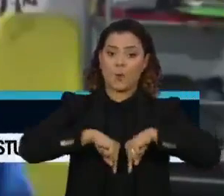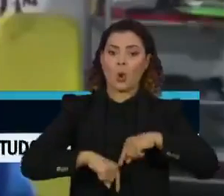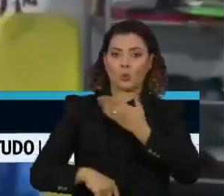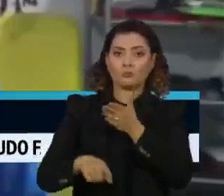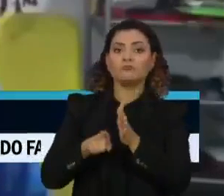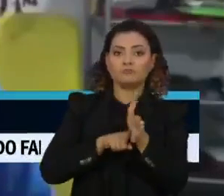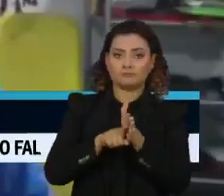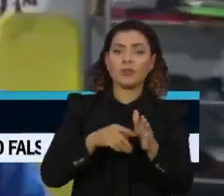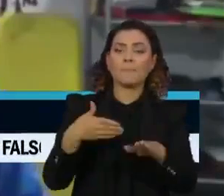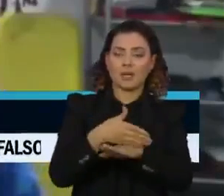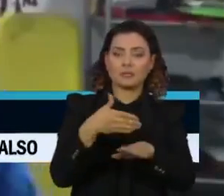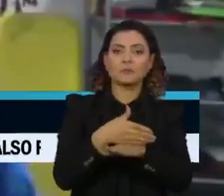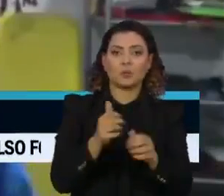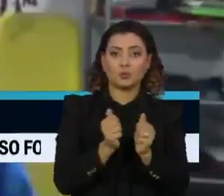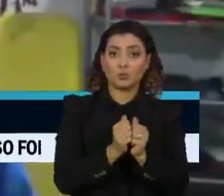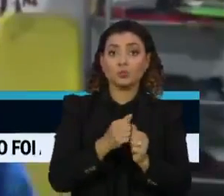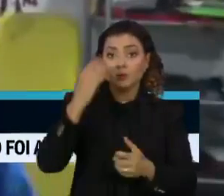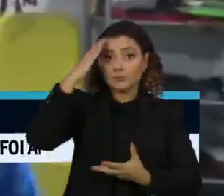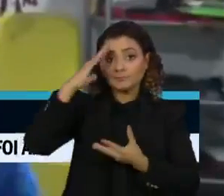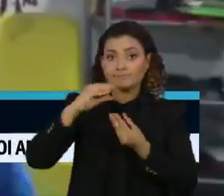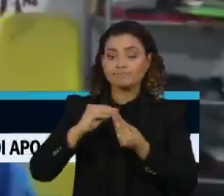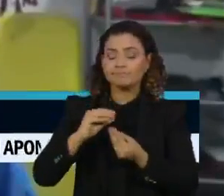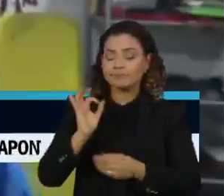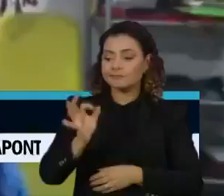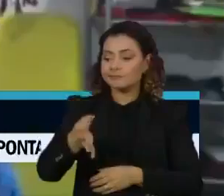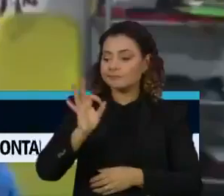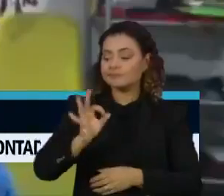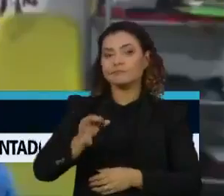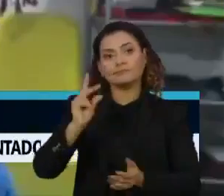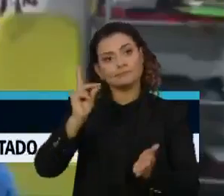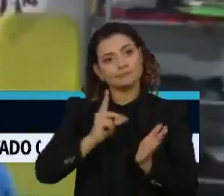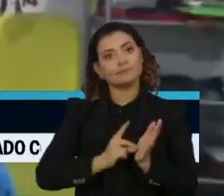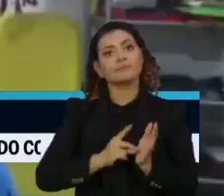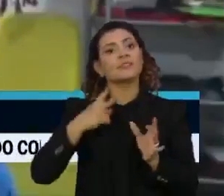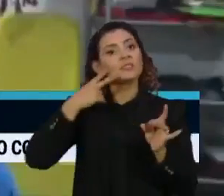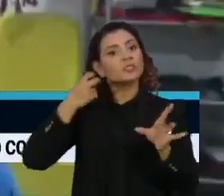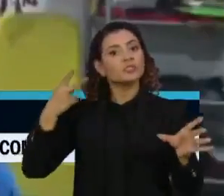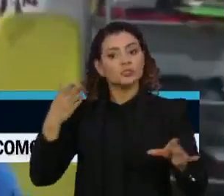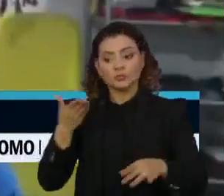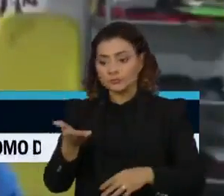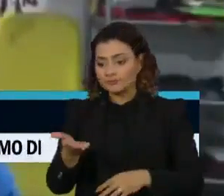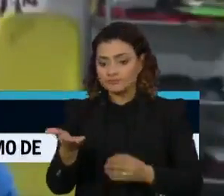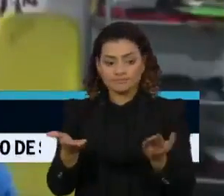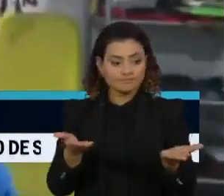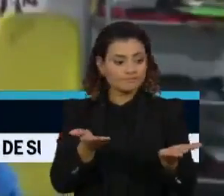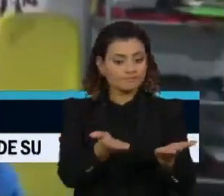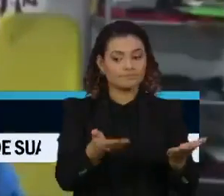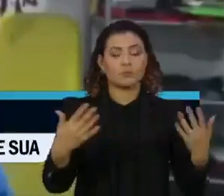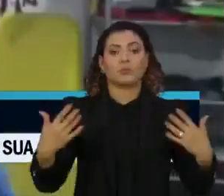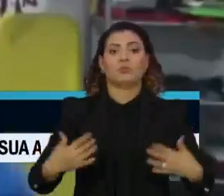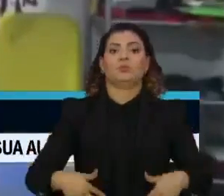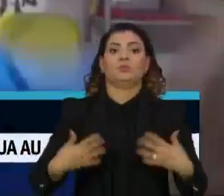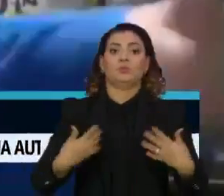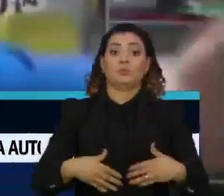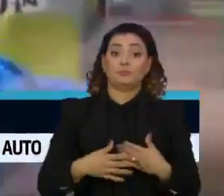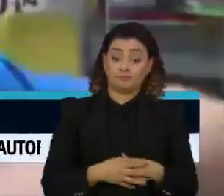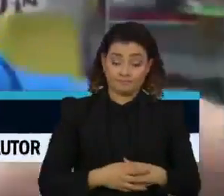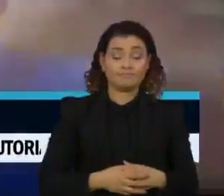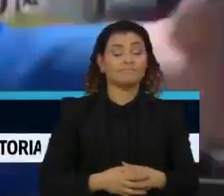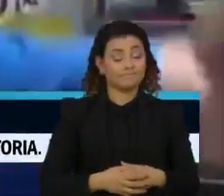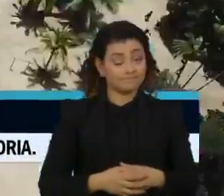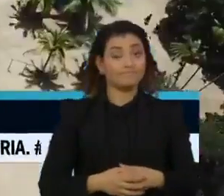comissão. E a gente entende, por todas essas questões, a reserva dos índios em relação a abrirem